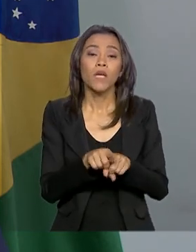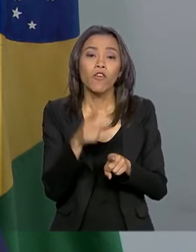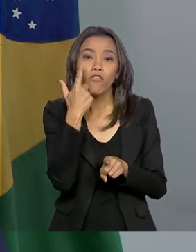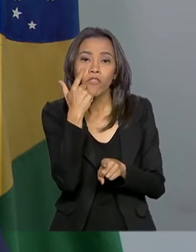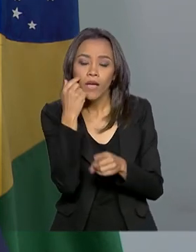Obrigada.